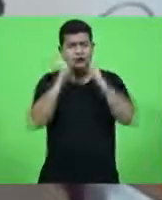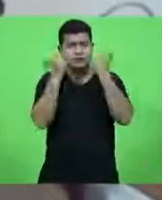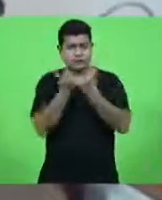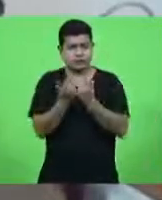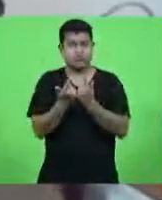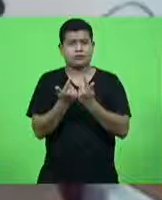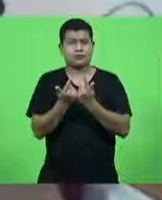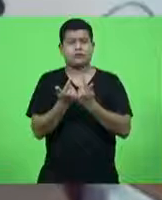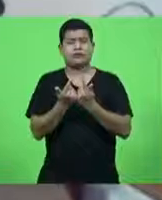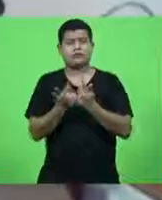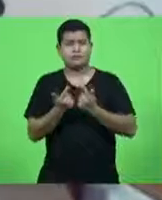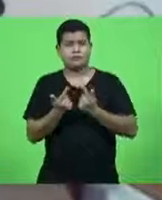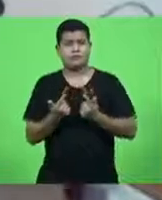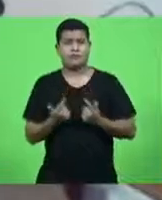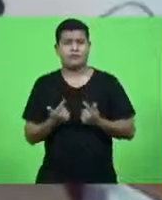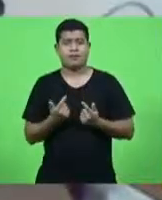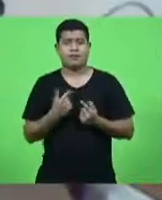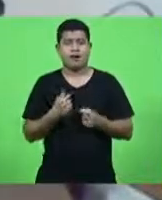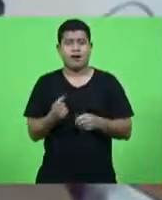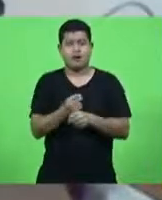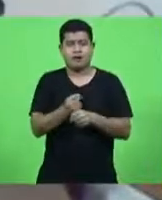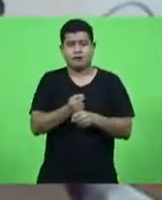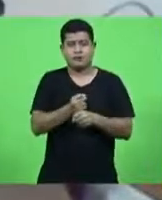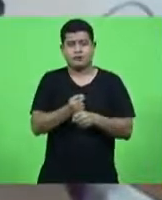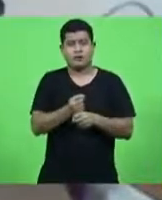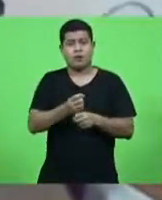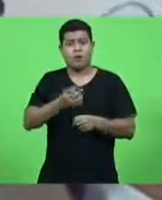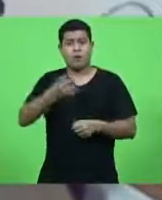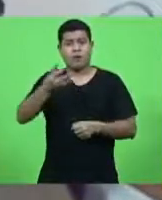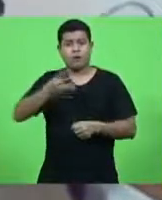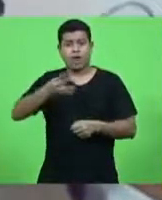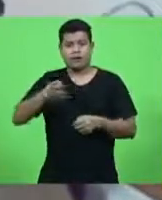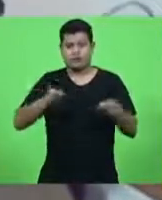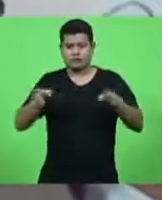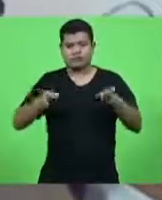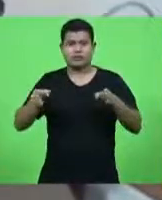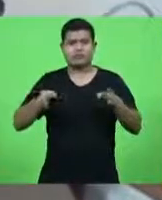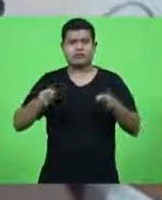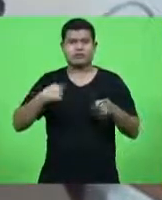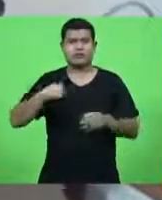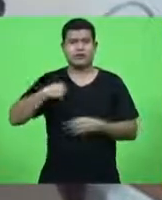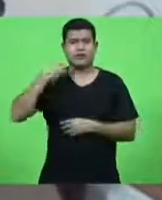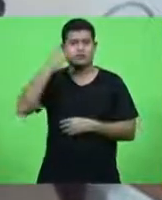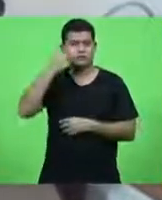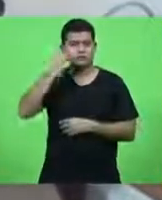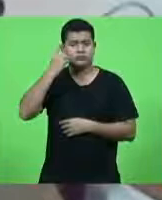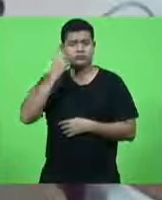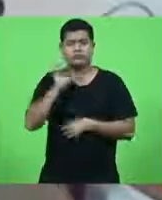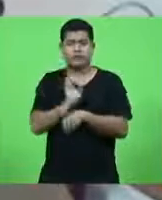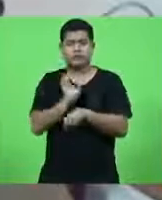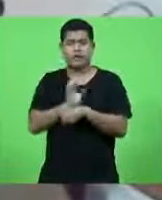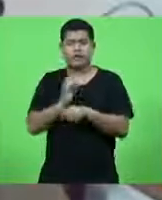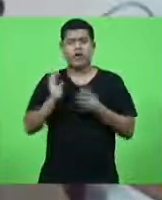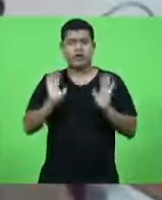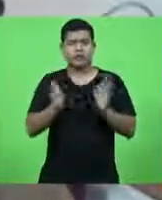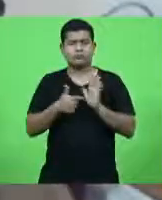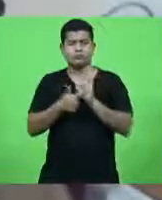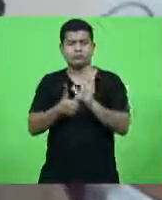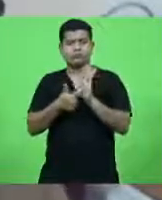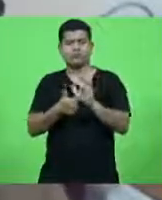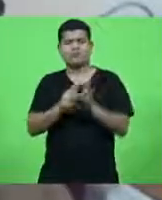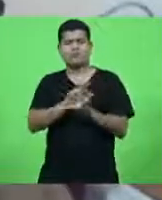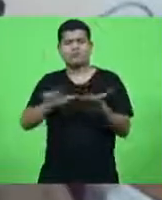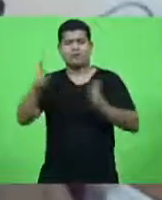Ao longo de quatro mandatos enquanto deputada estadual, eu apresentei vários projetos que trazem impactos